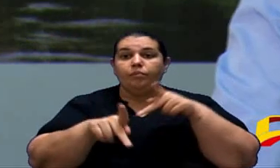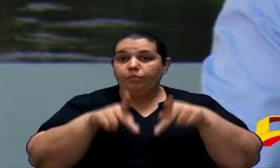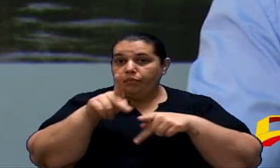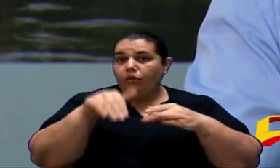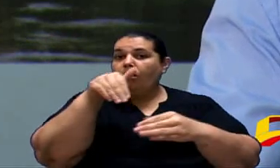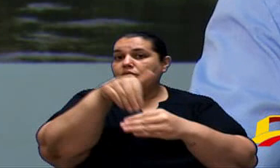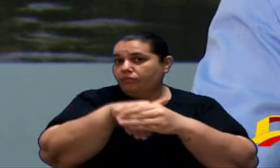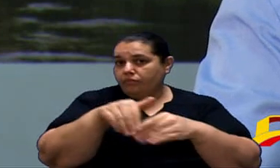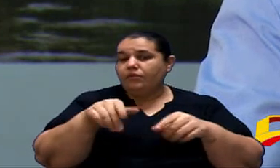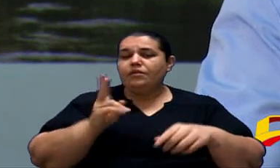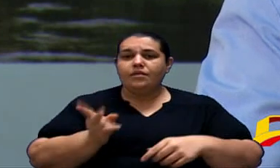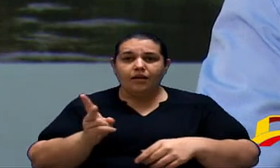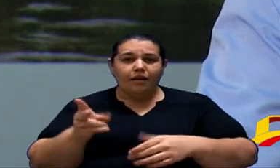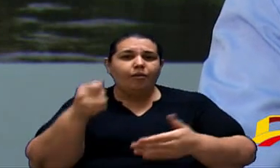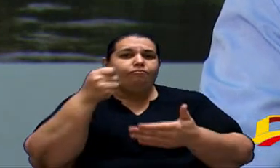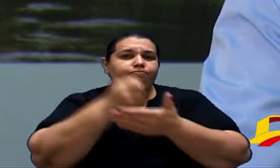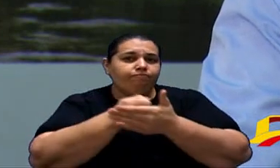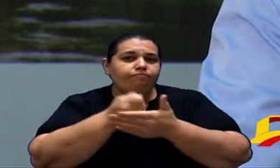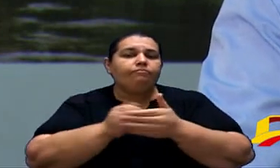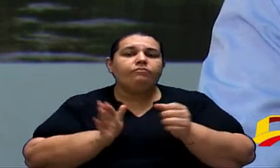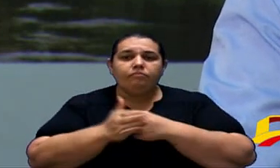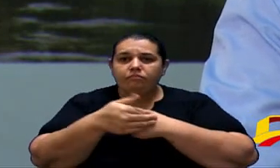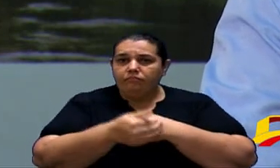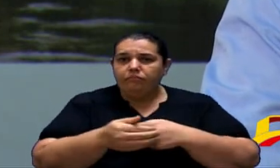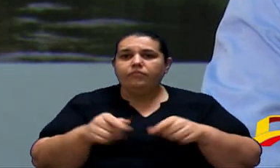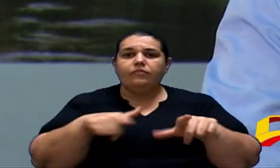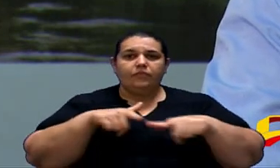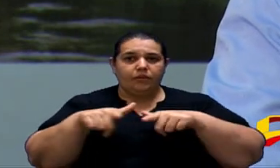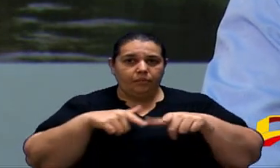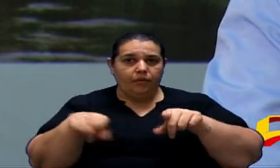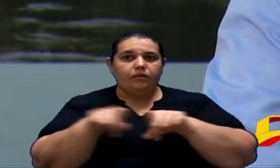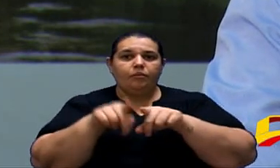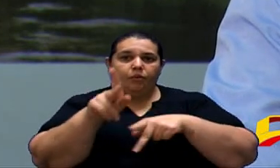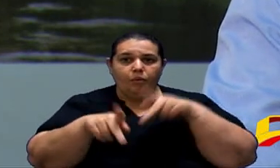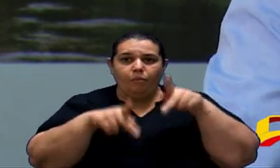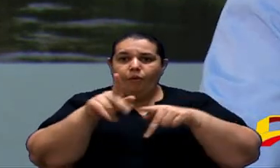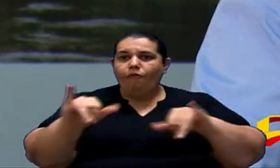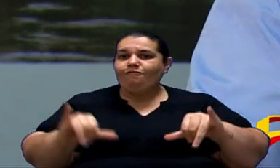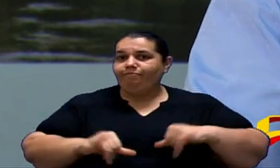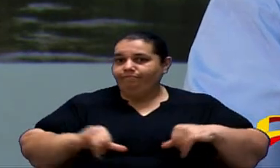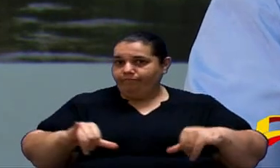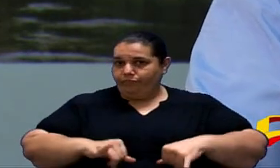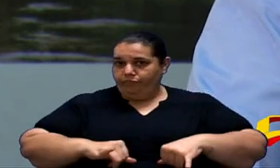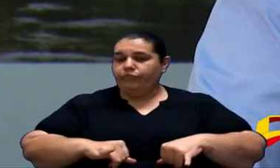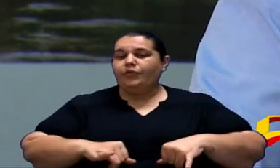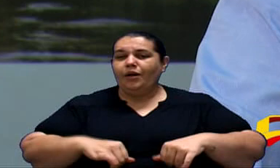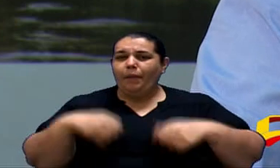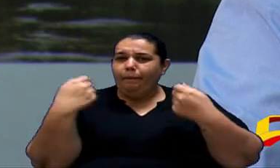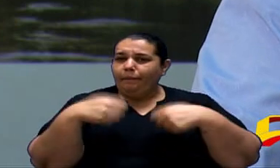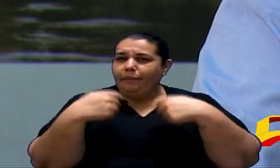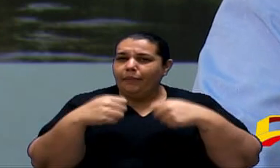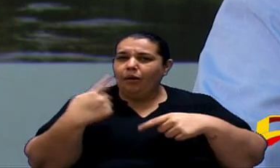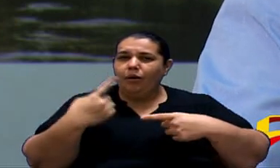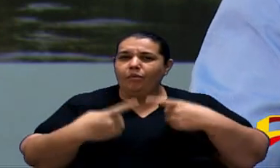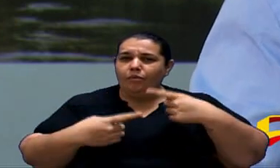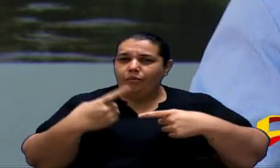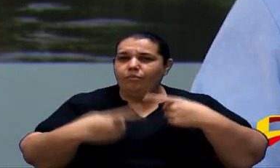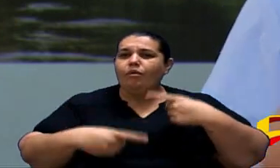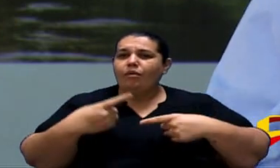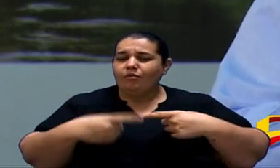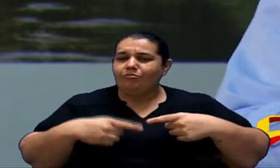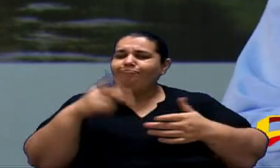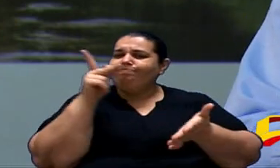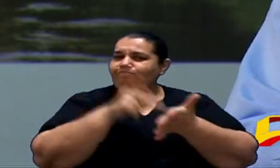Eu Sempre Defendi Aqui O Trabalhador E A População Que Sofre E Que Precisa De Políticas Públicas De